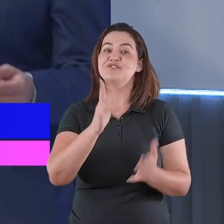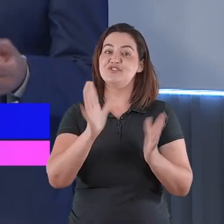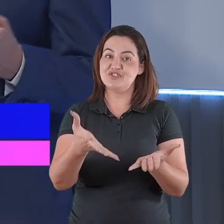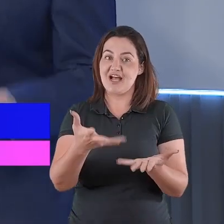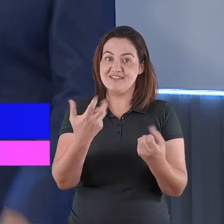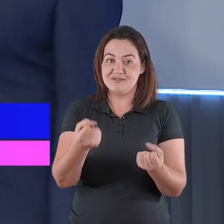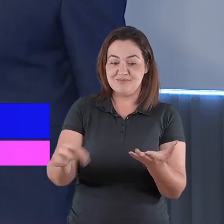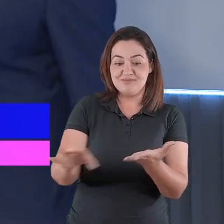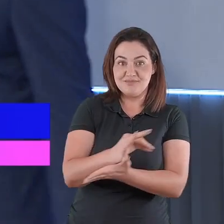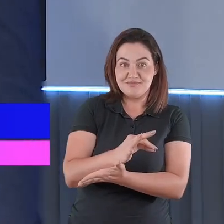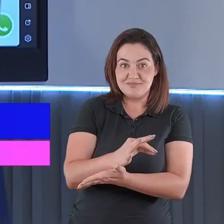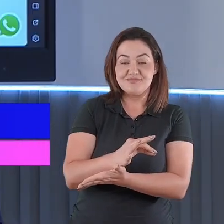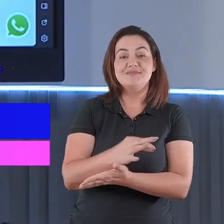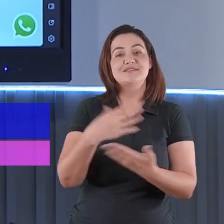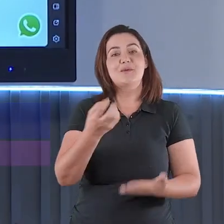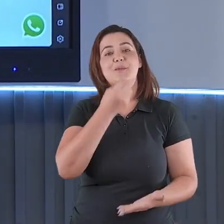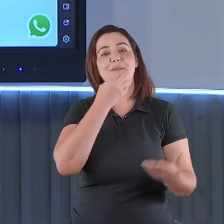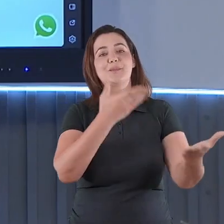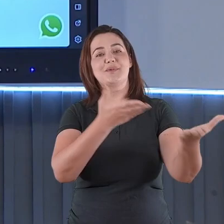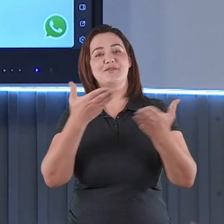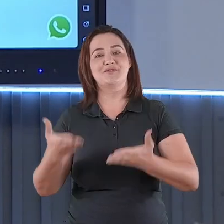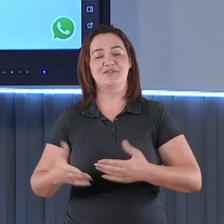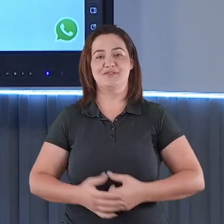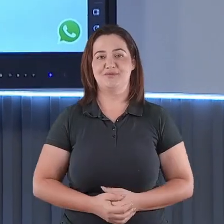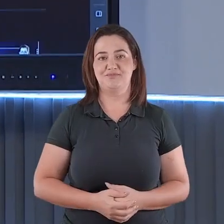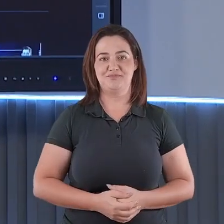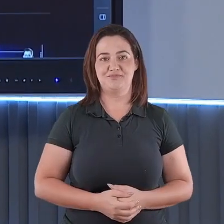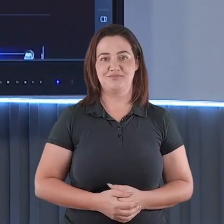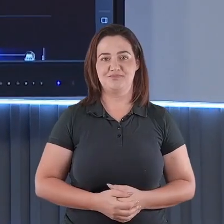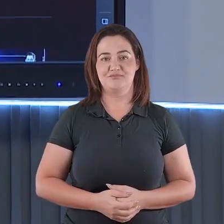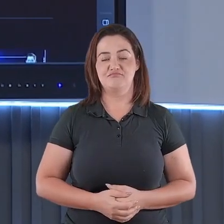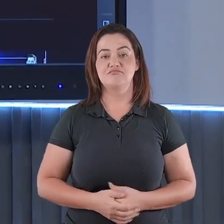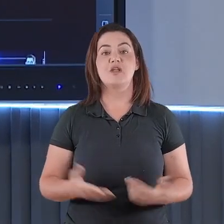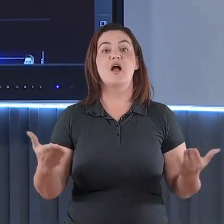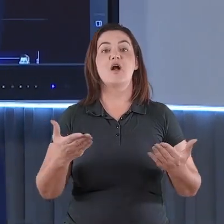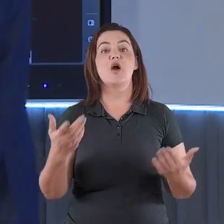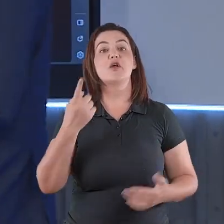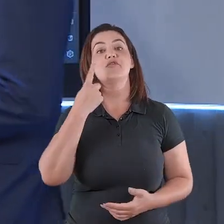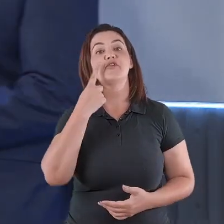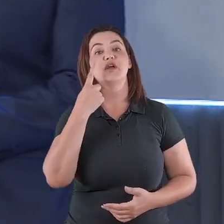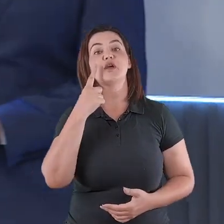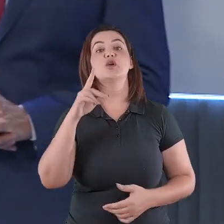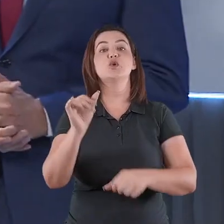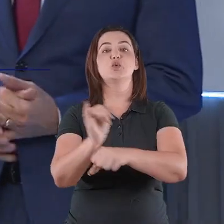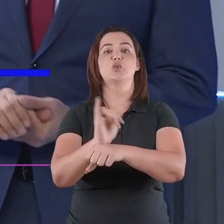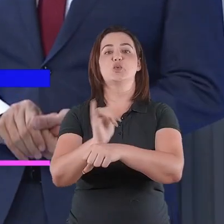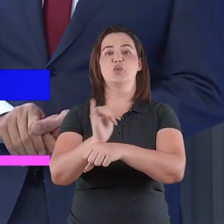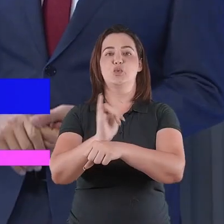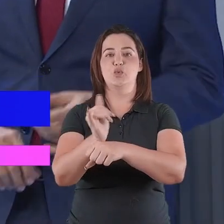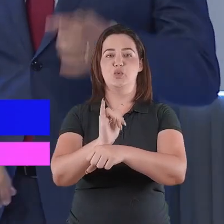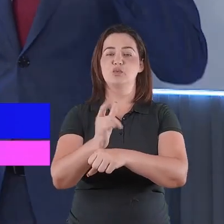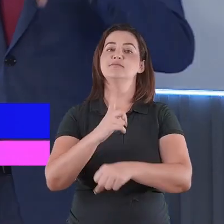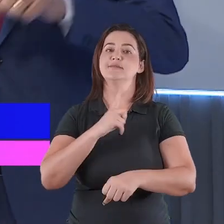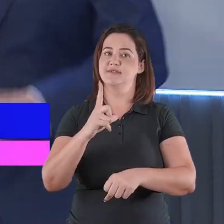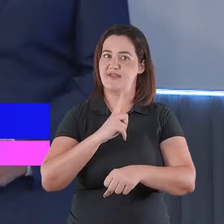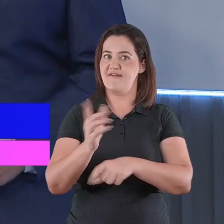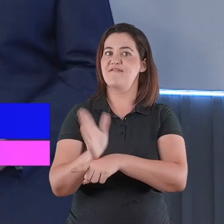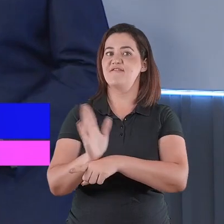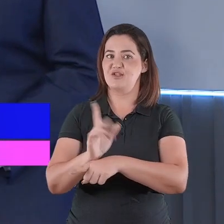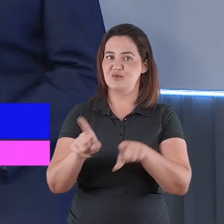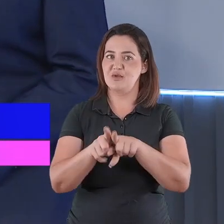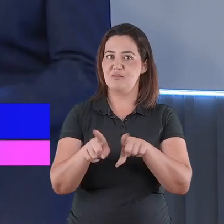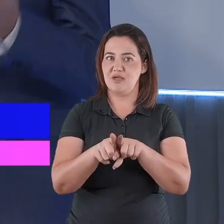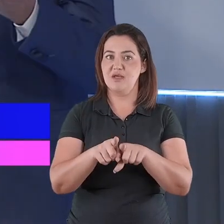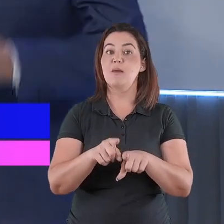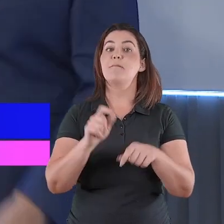Bíblica, seja muito bem-vindo. Deixa eu lhe mostrar aqui o nosso canal no YouTube. Se você não se